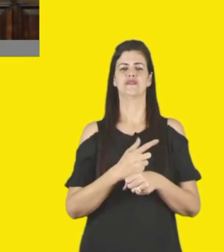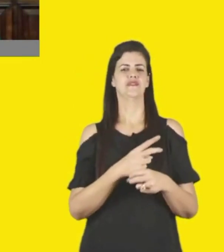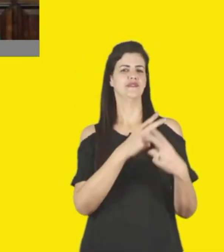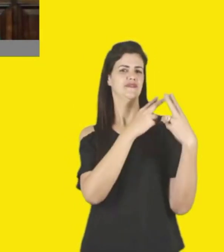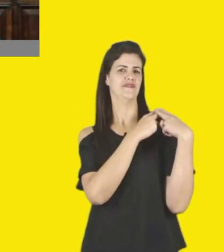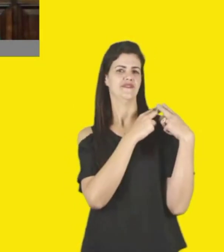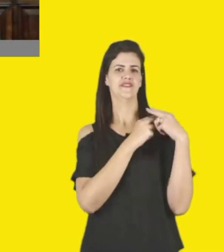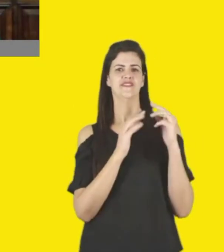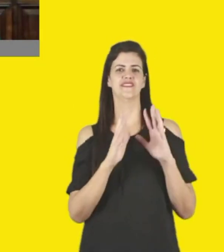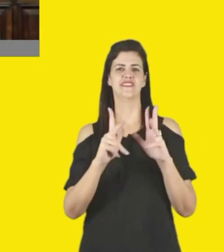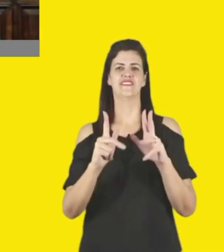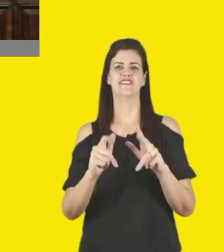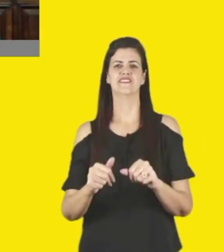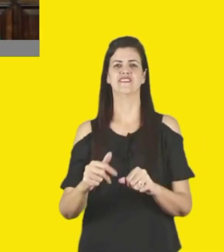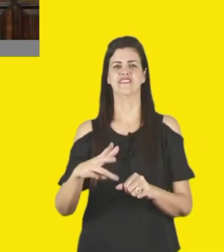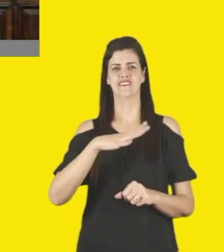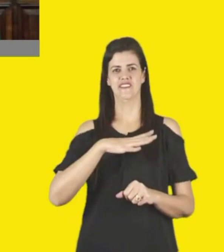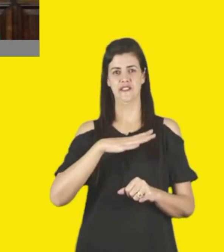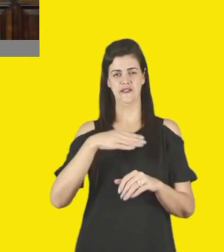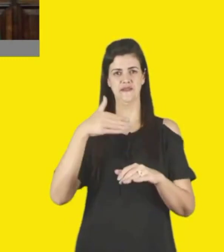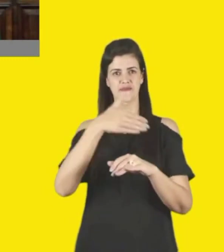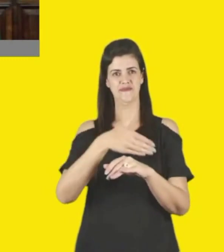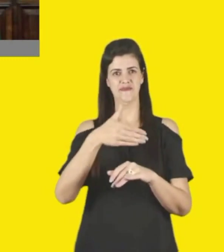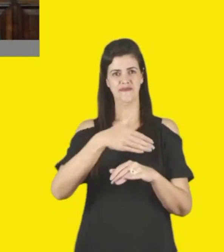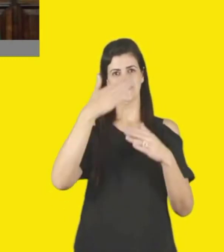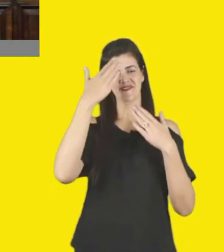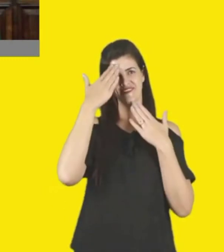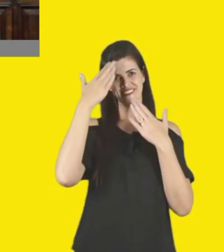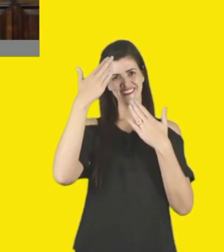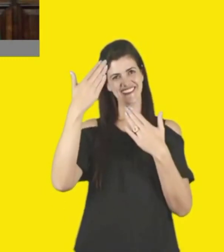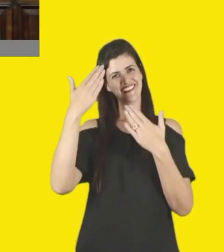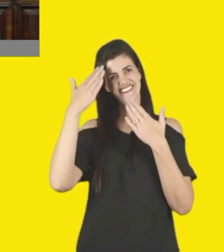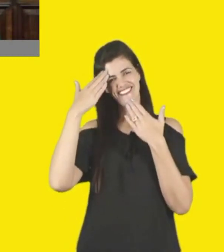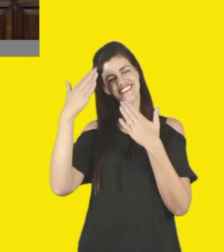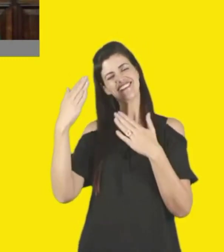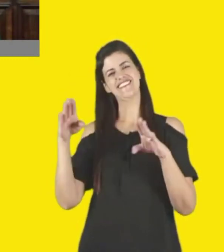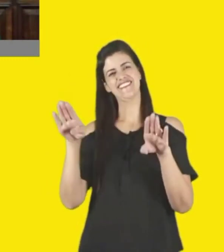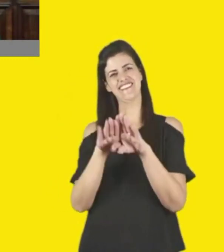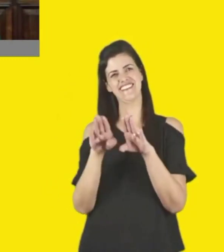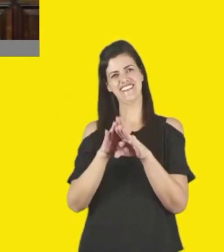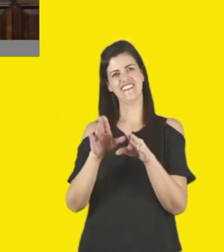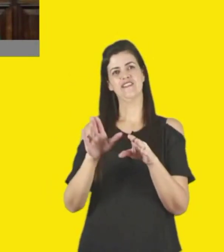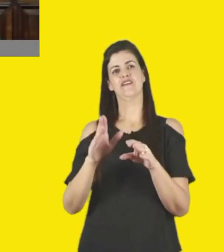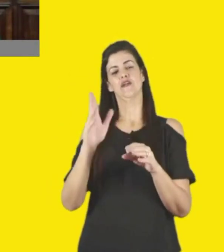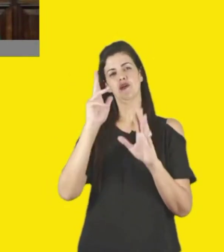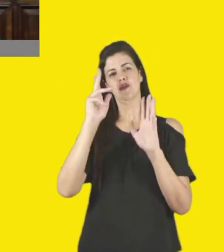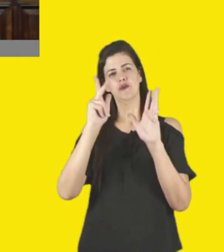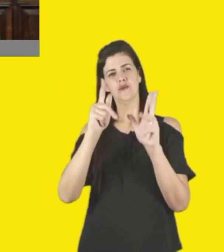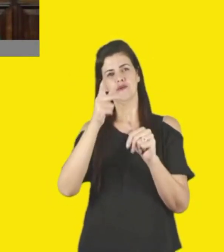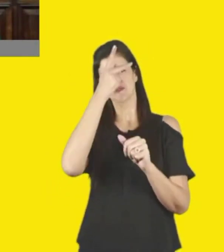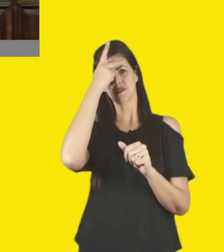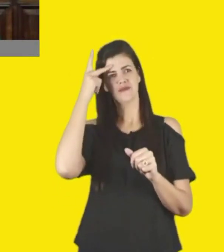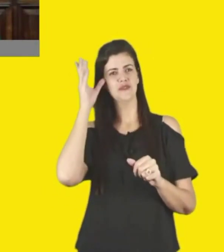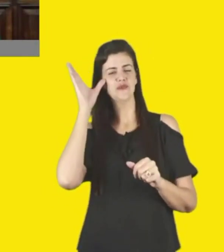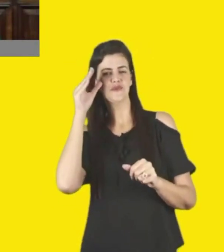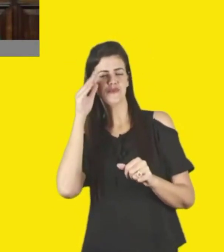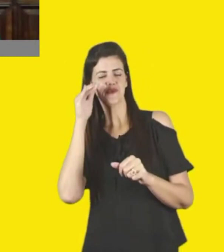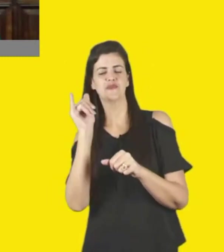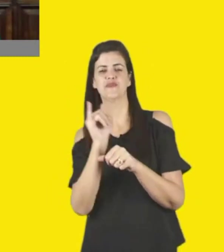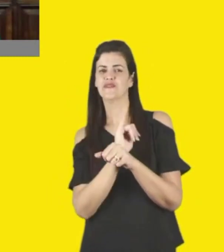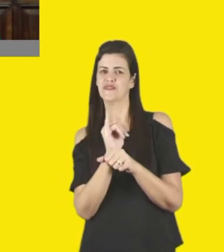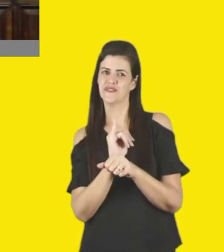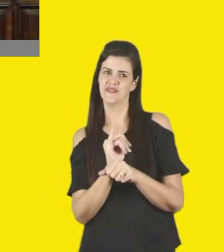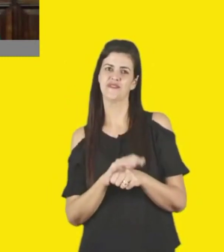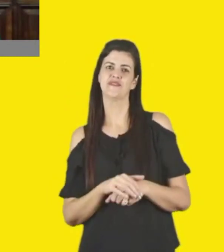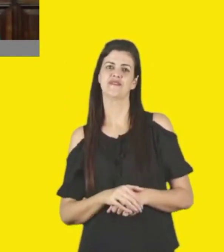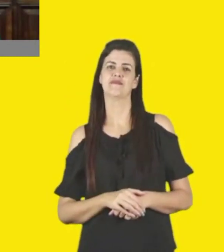participante. Agradecemos também a nossa audiência no YouTube. Informamos que a programação completa do Circuito Sesc de Artes